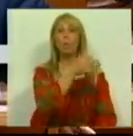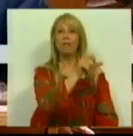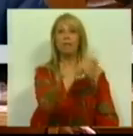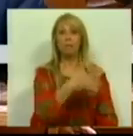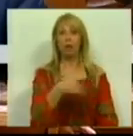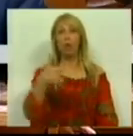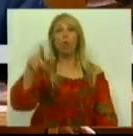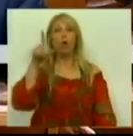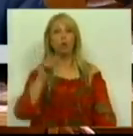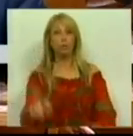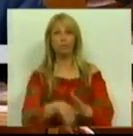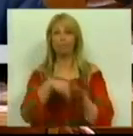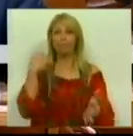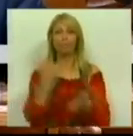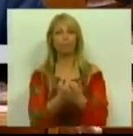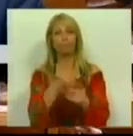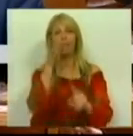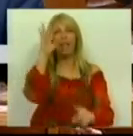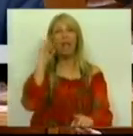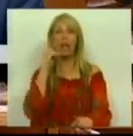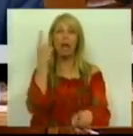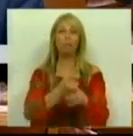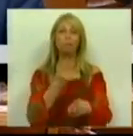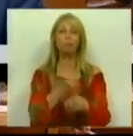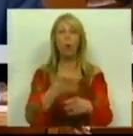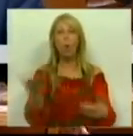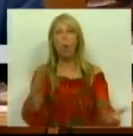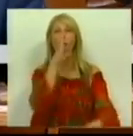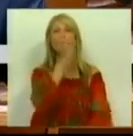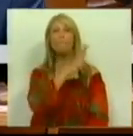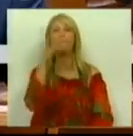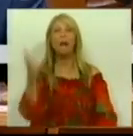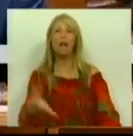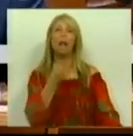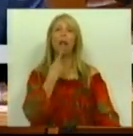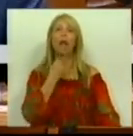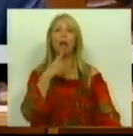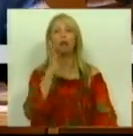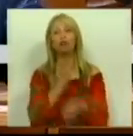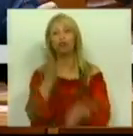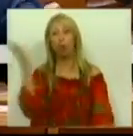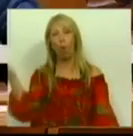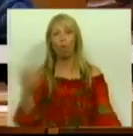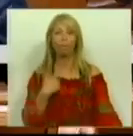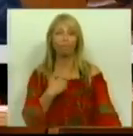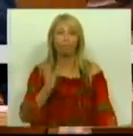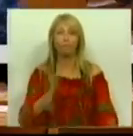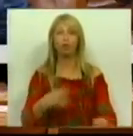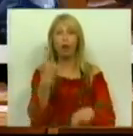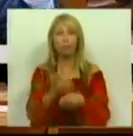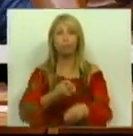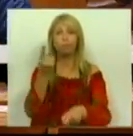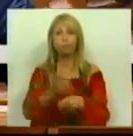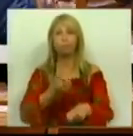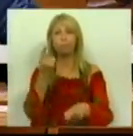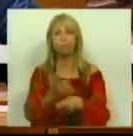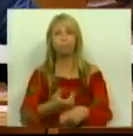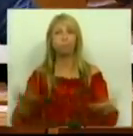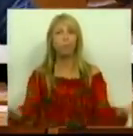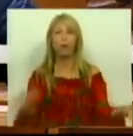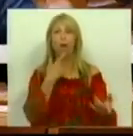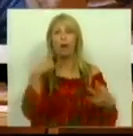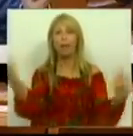o habitual anacronismo das ideias e das práticas utópicas. O déjà-vu dá agite próprio da retórica